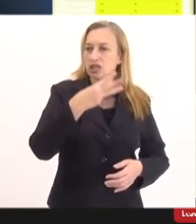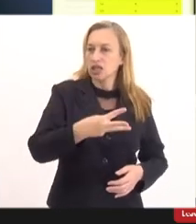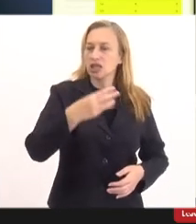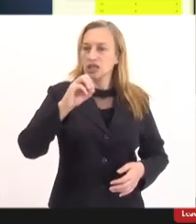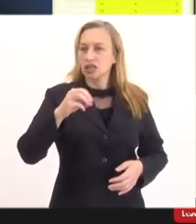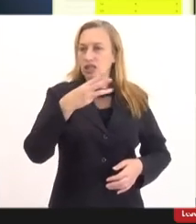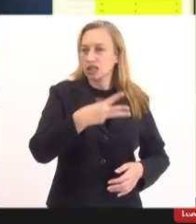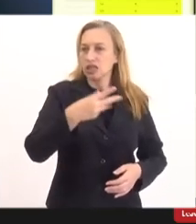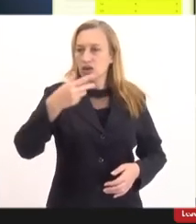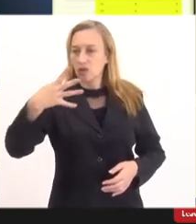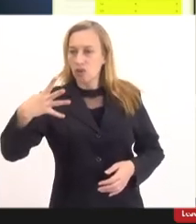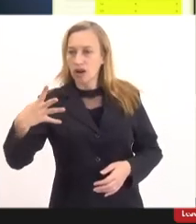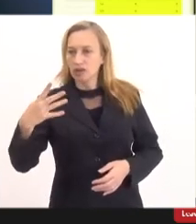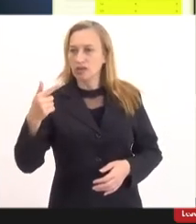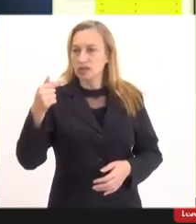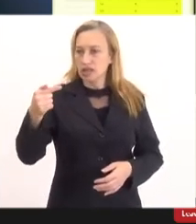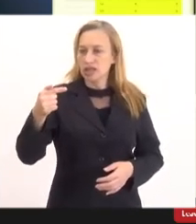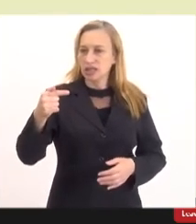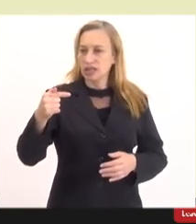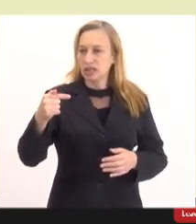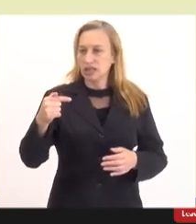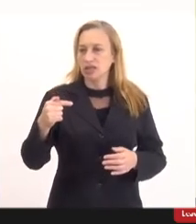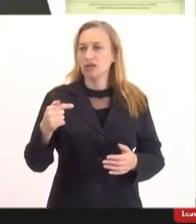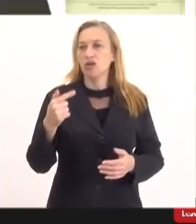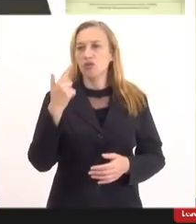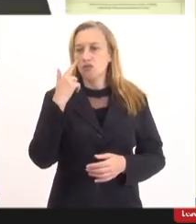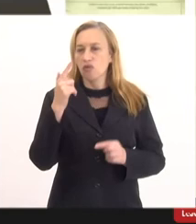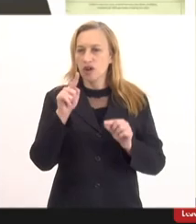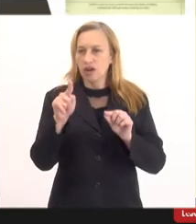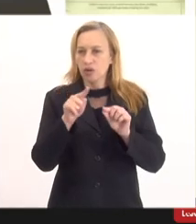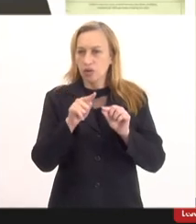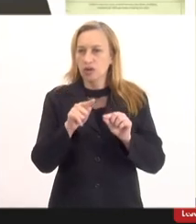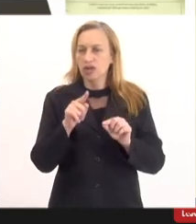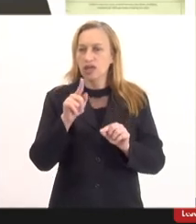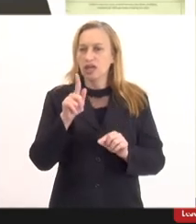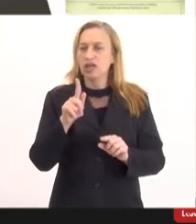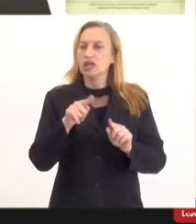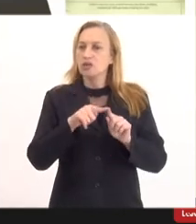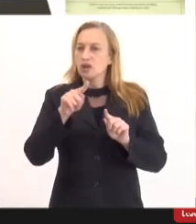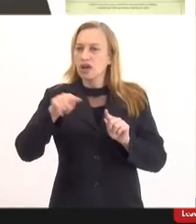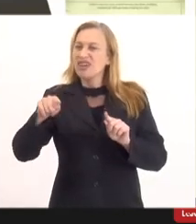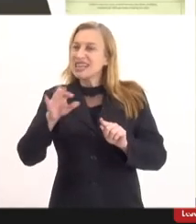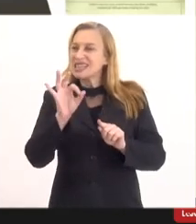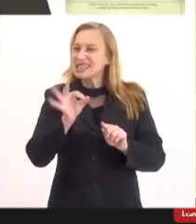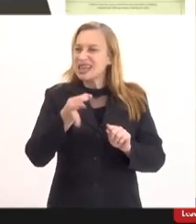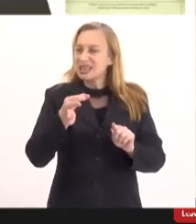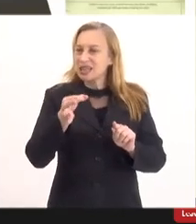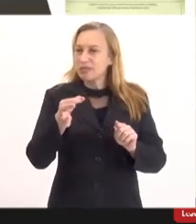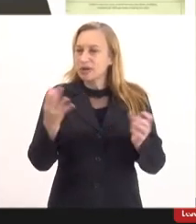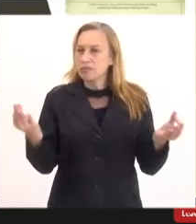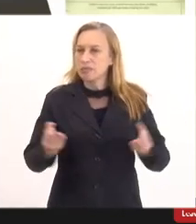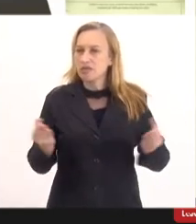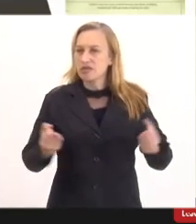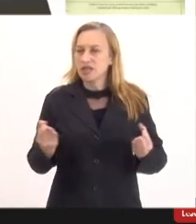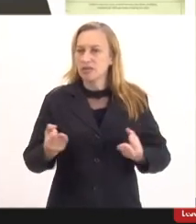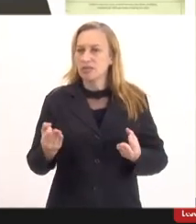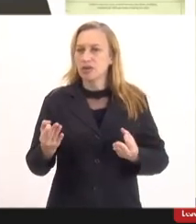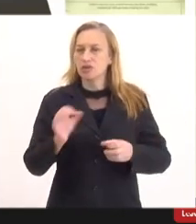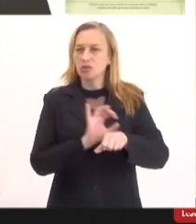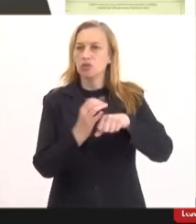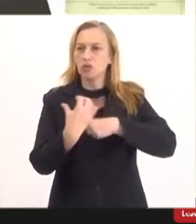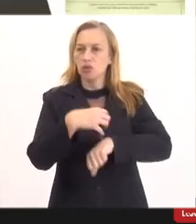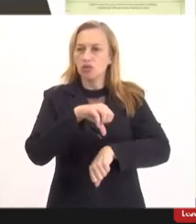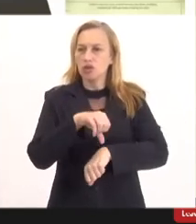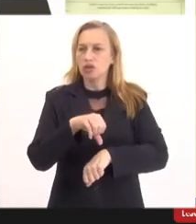sete vai subindo vou botar em gráfico perfeitamente o gráfico da covid normal que todo mundo